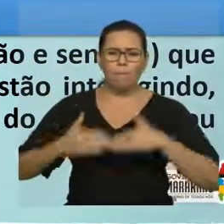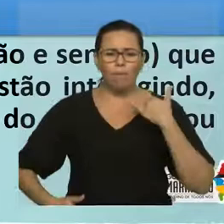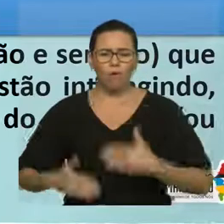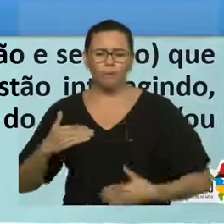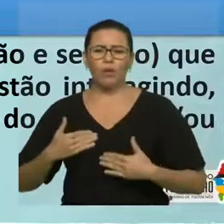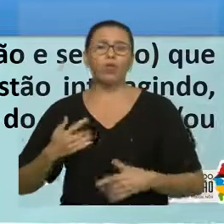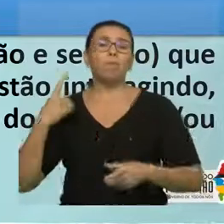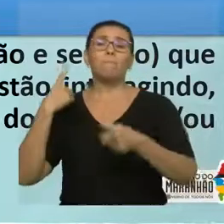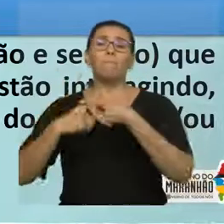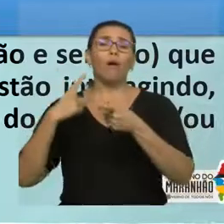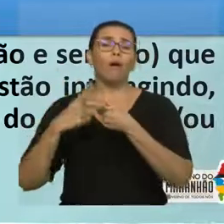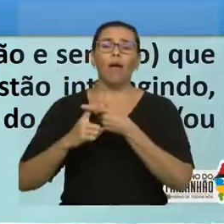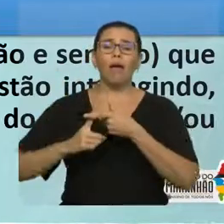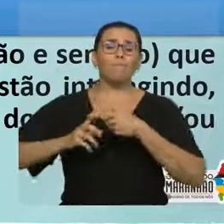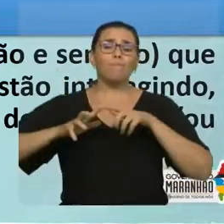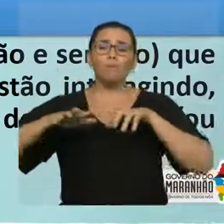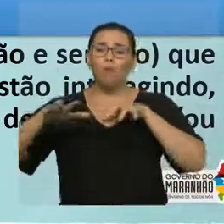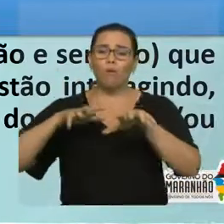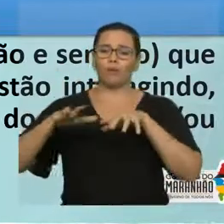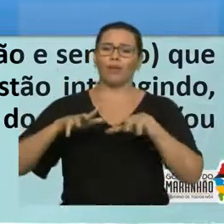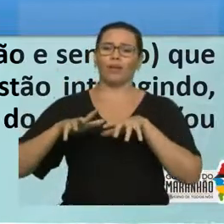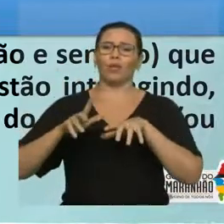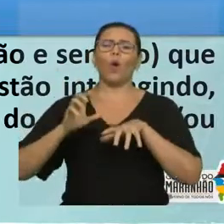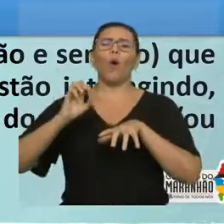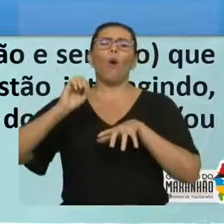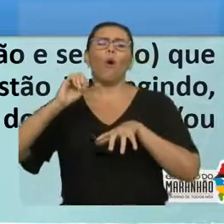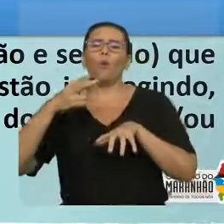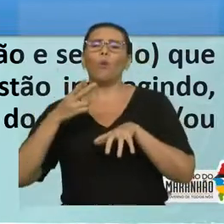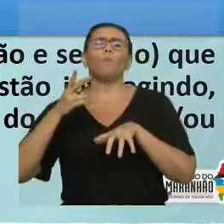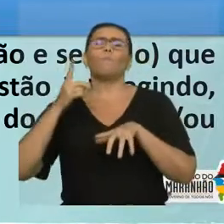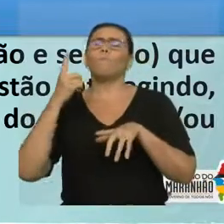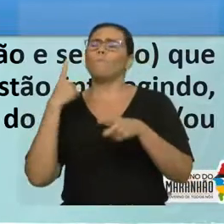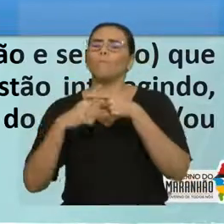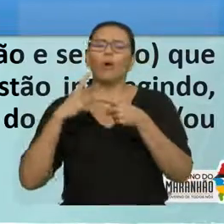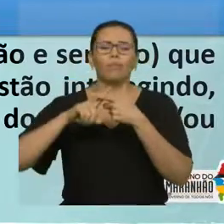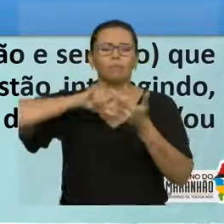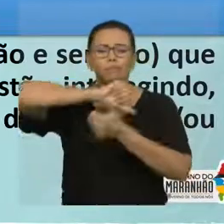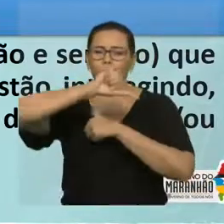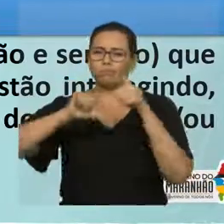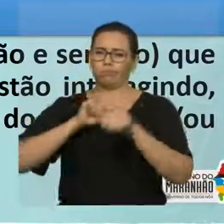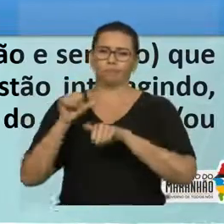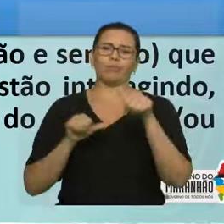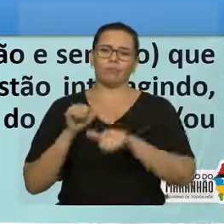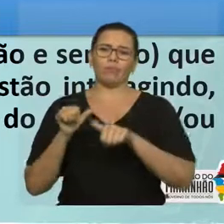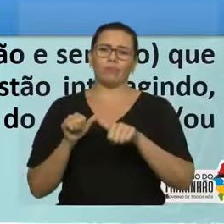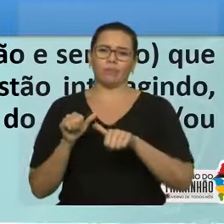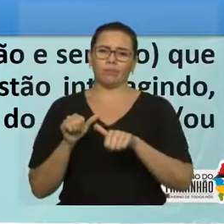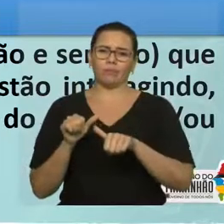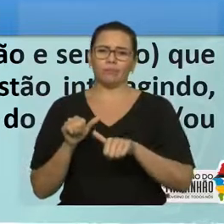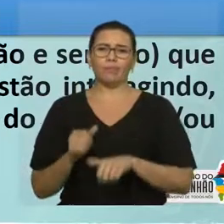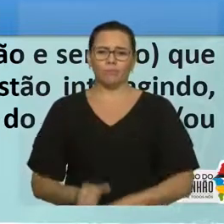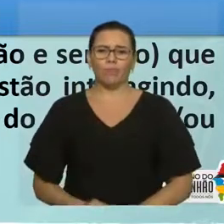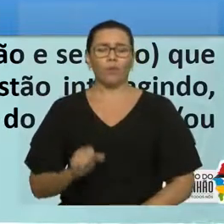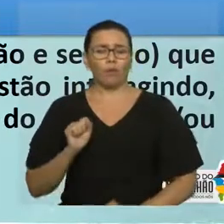causas que os produzem ou os modificam, né? Então, aquilo que causa força em um corpo, que modifica o